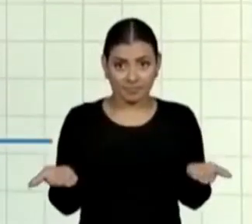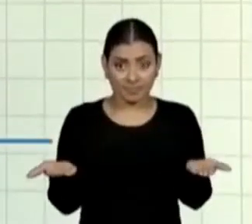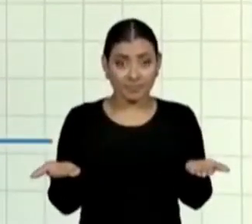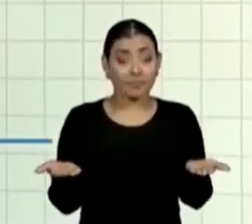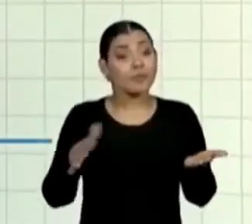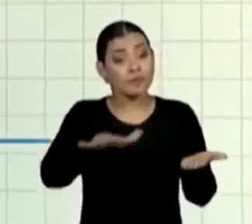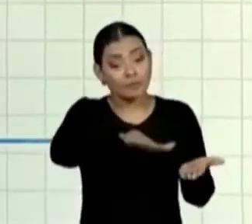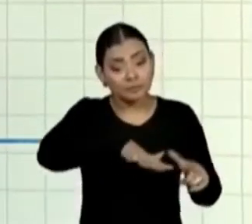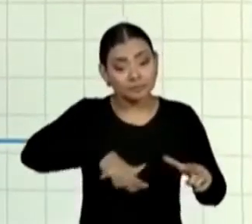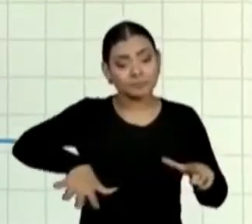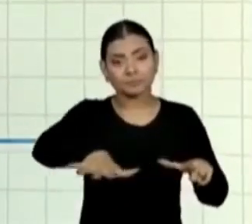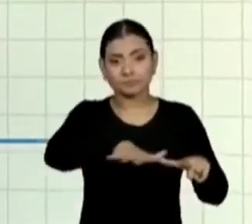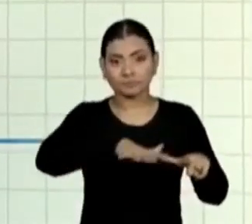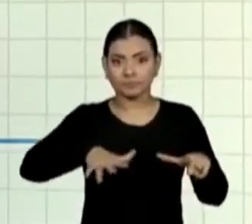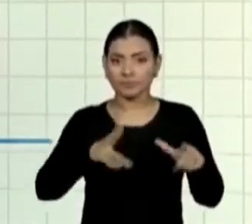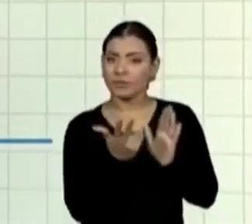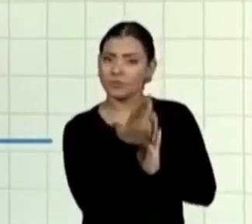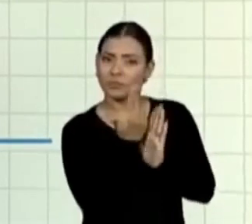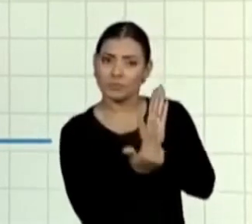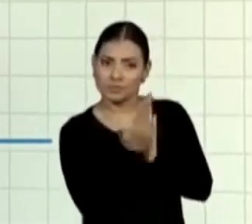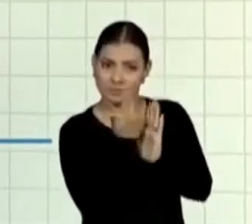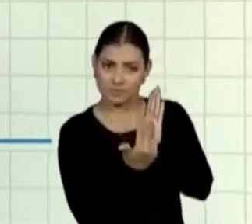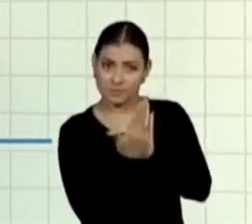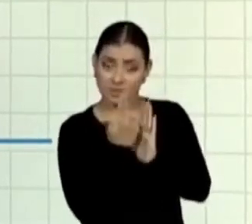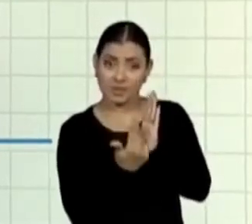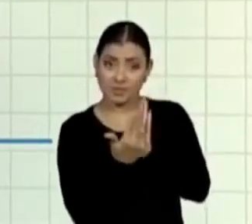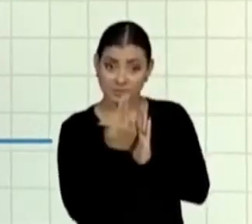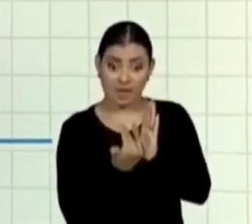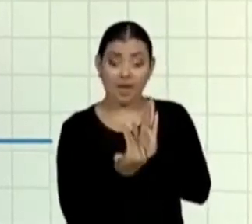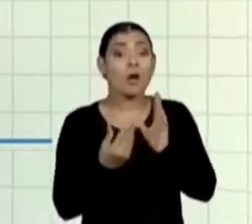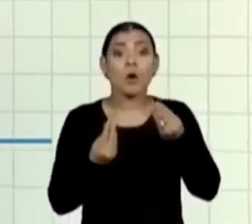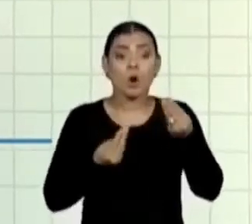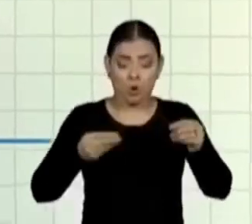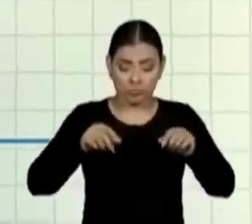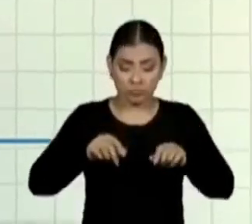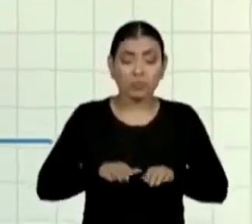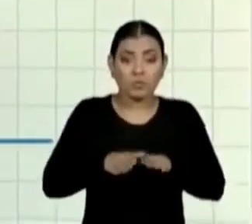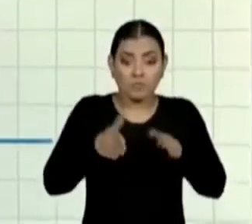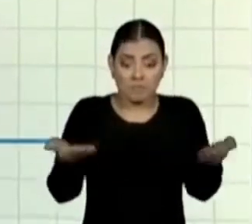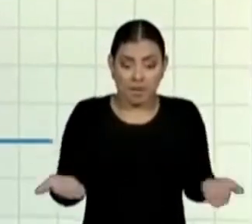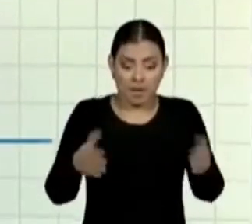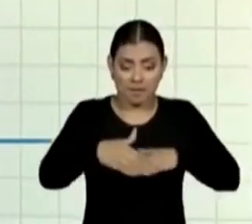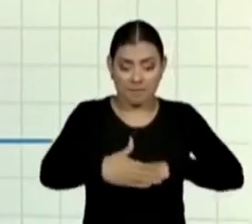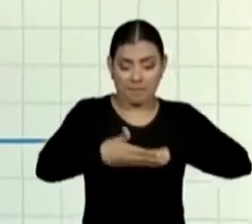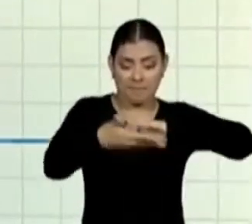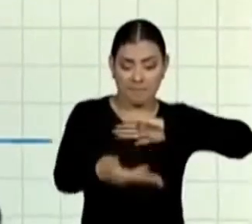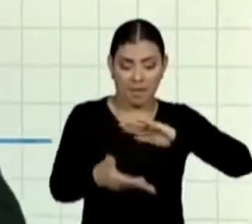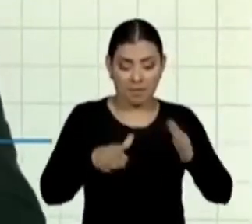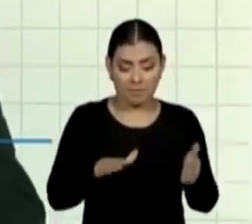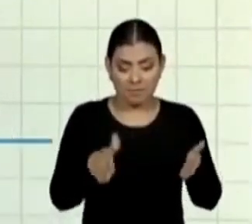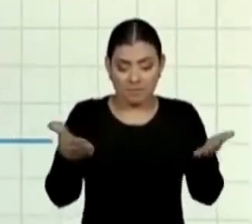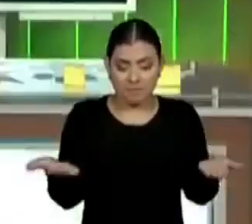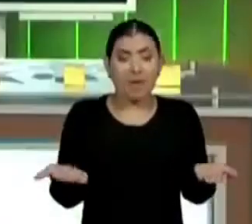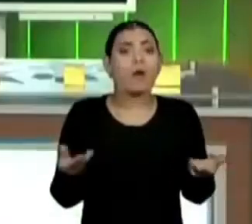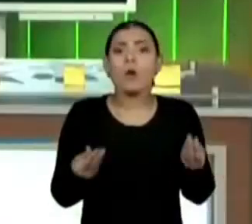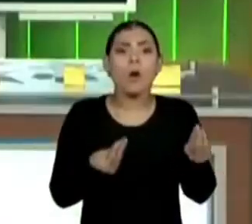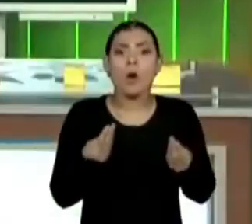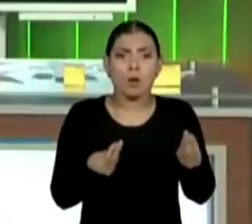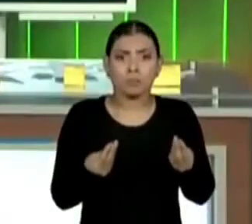então, a caixa de presentes da Mayara desmontada em uma planificação. Vamos lá?